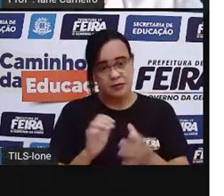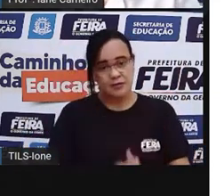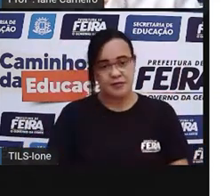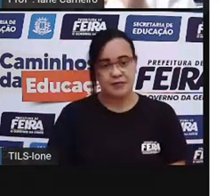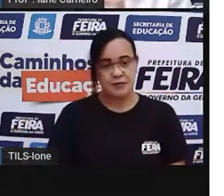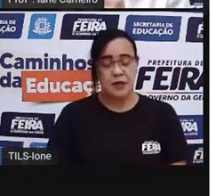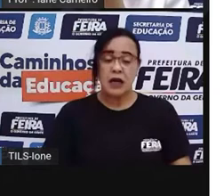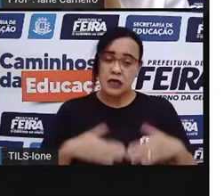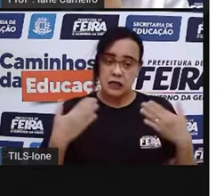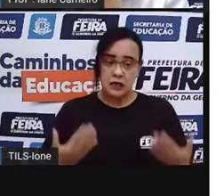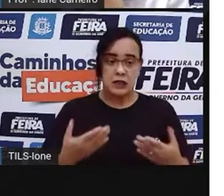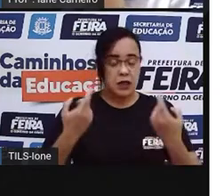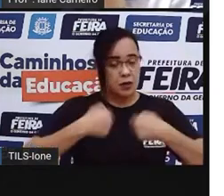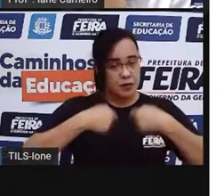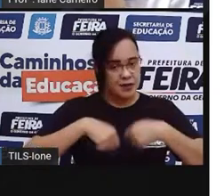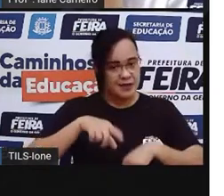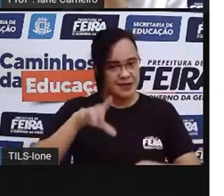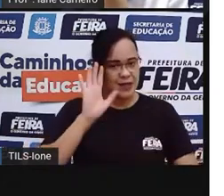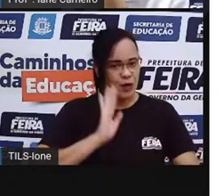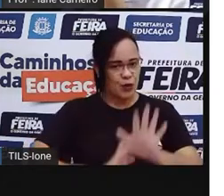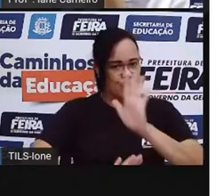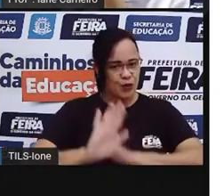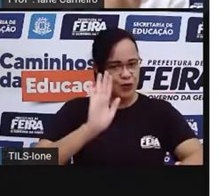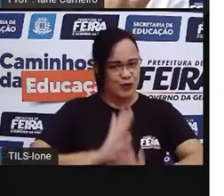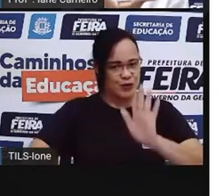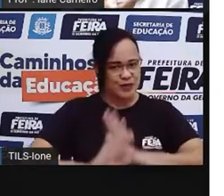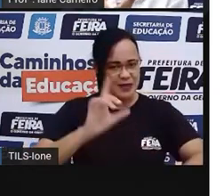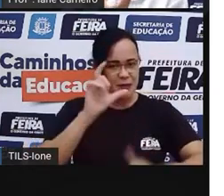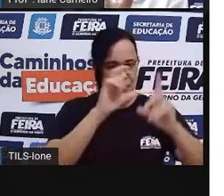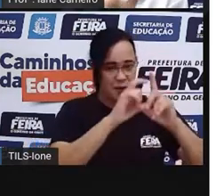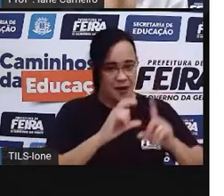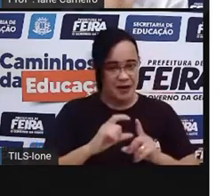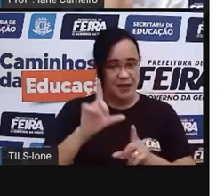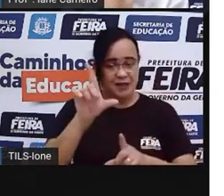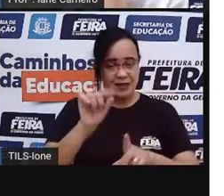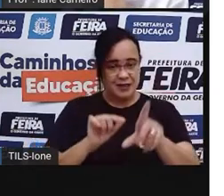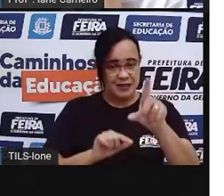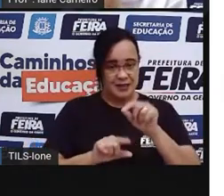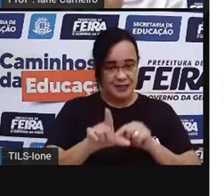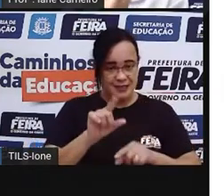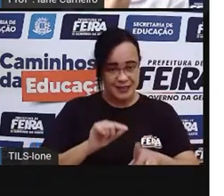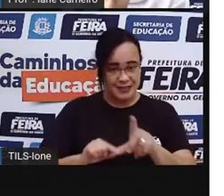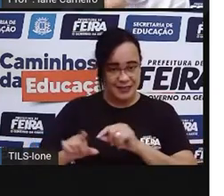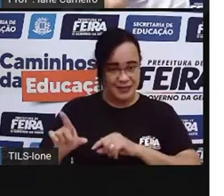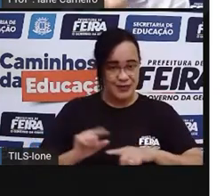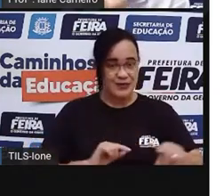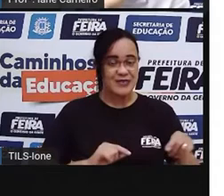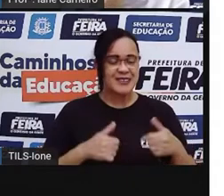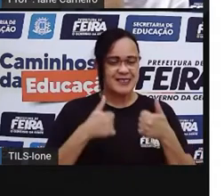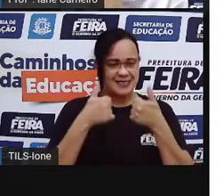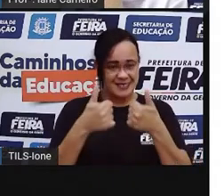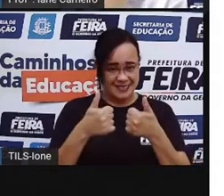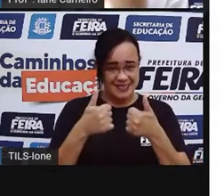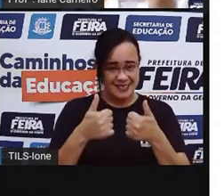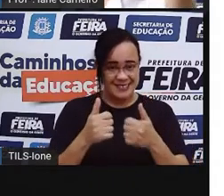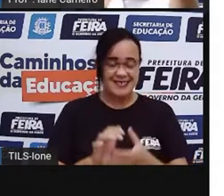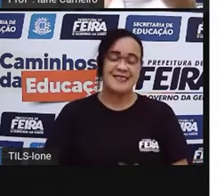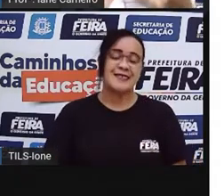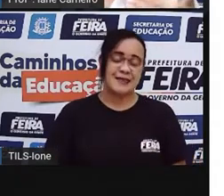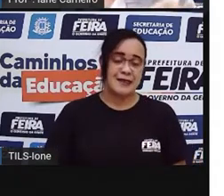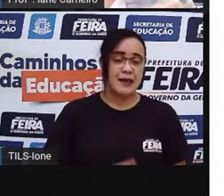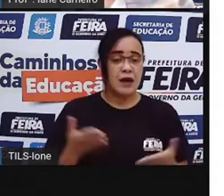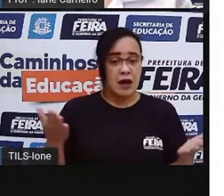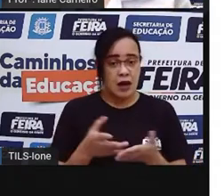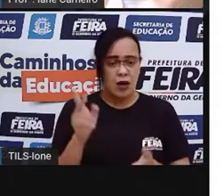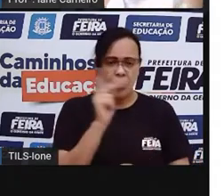Então, essa poesia, ela foi cantada, né? Ela foi musicada. A Pró vai pintar aqui. Ler